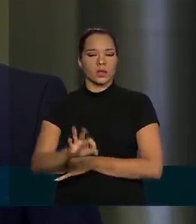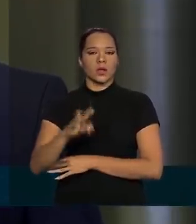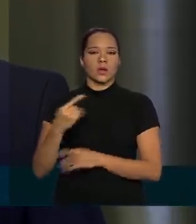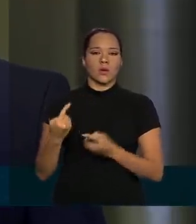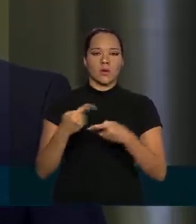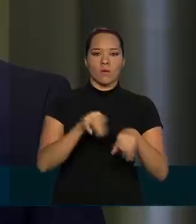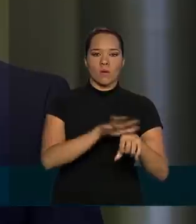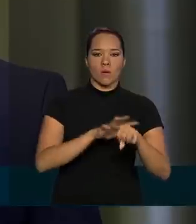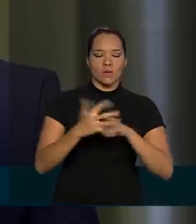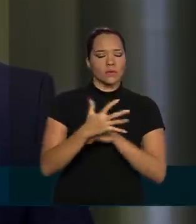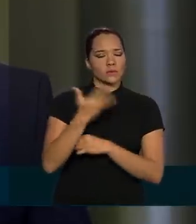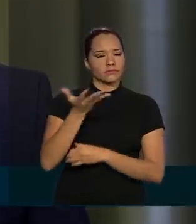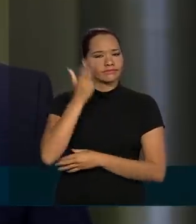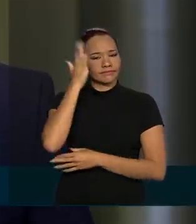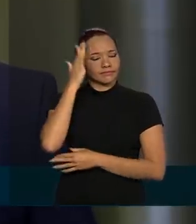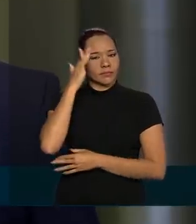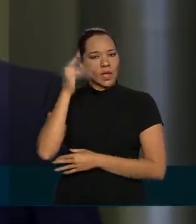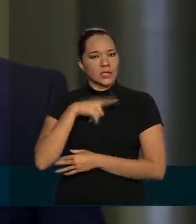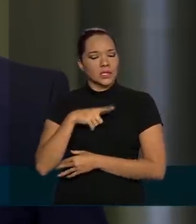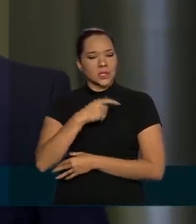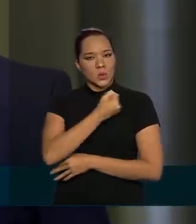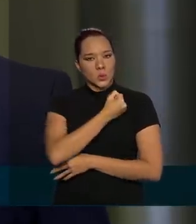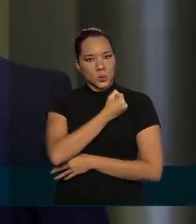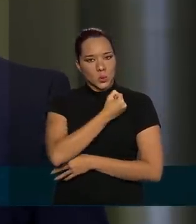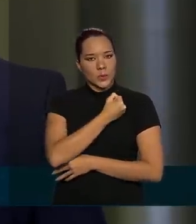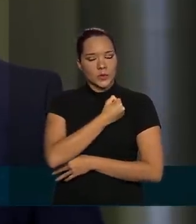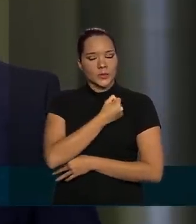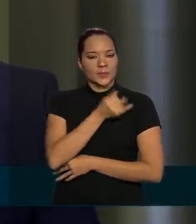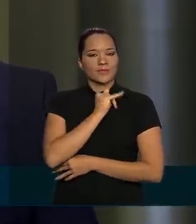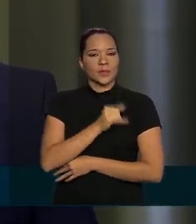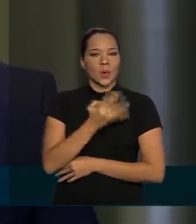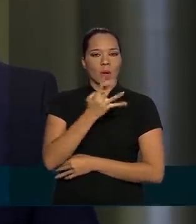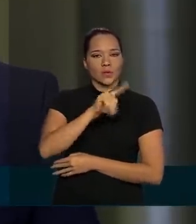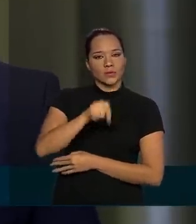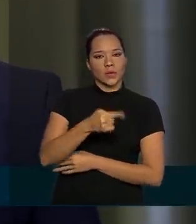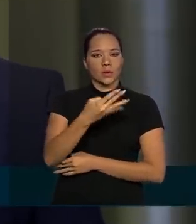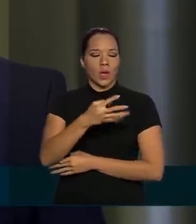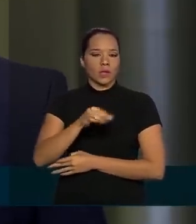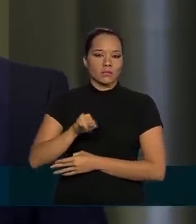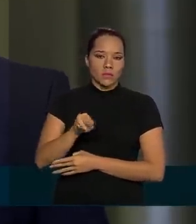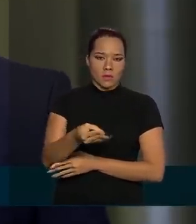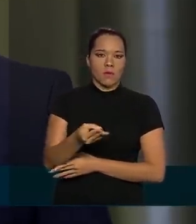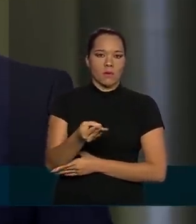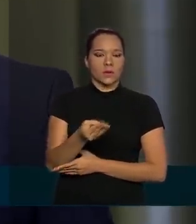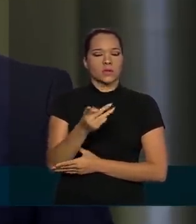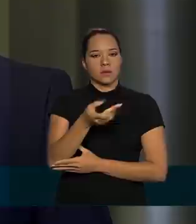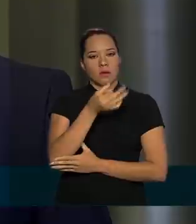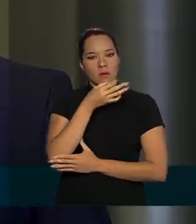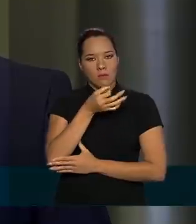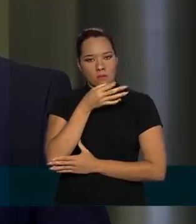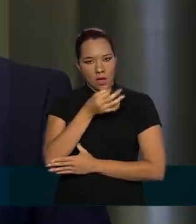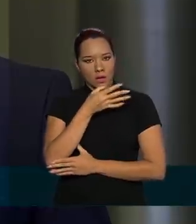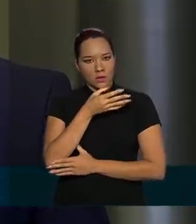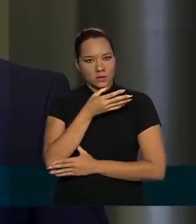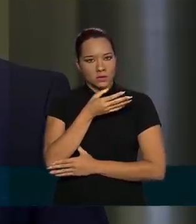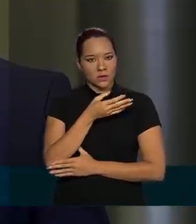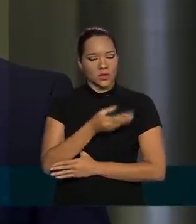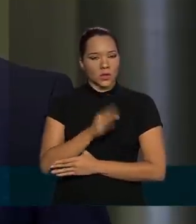coronavírus. Queria saber se algum desses números, por exemplo, esses 4,4 milhões de comprimidos que foram